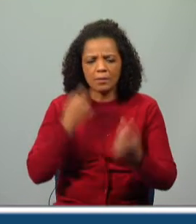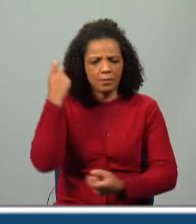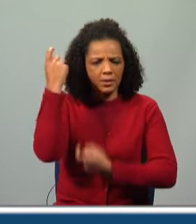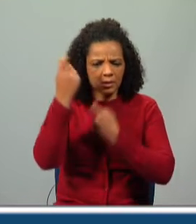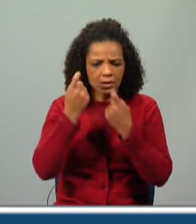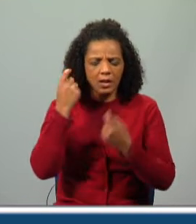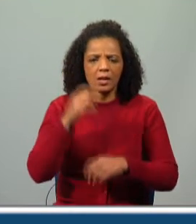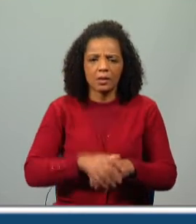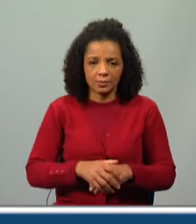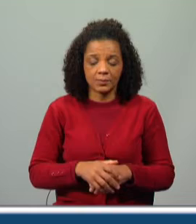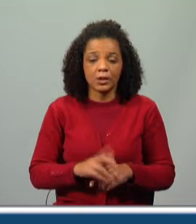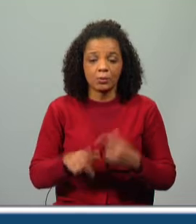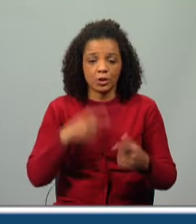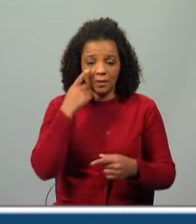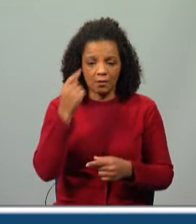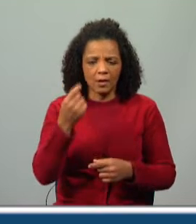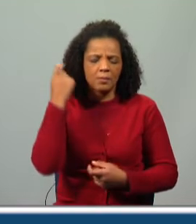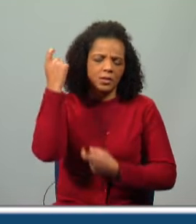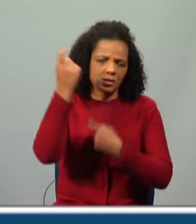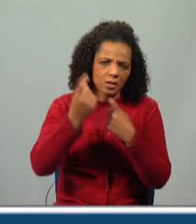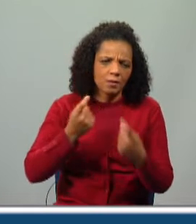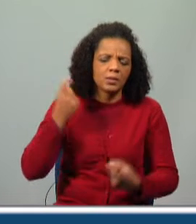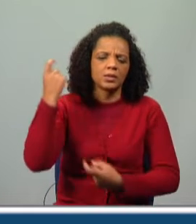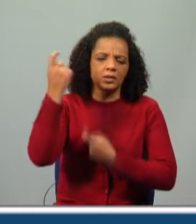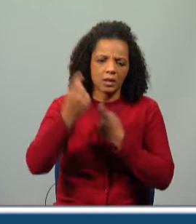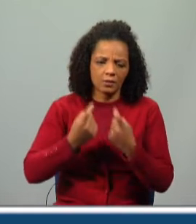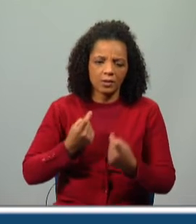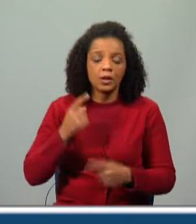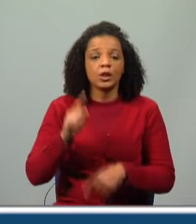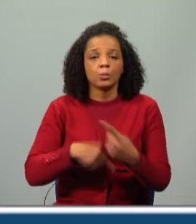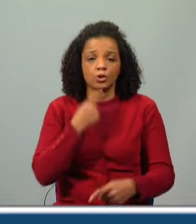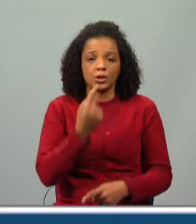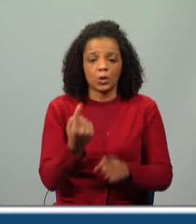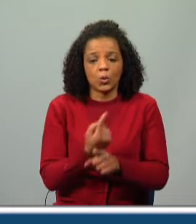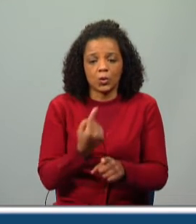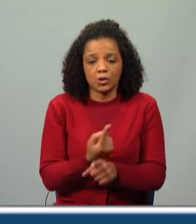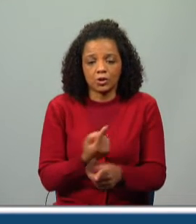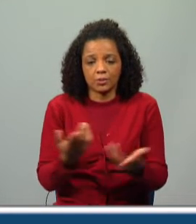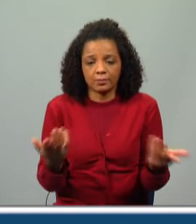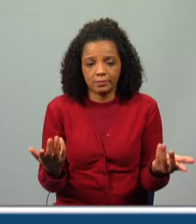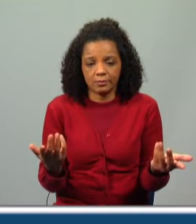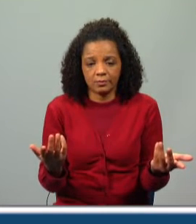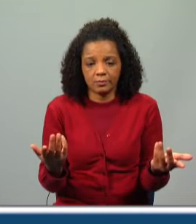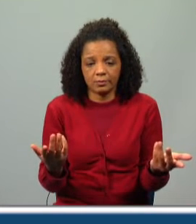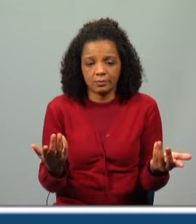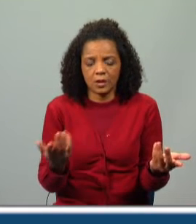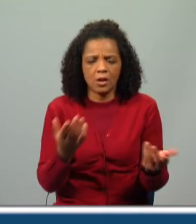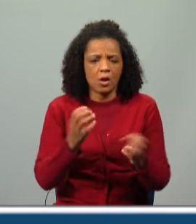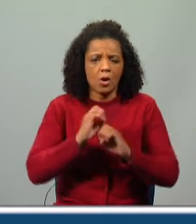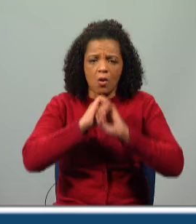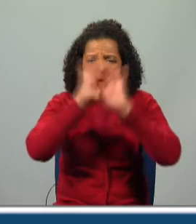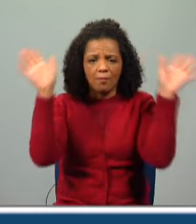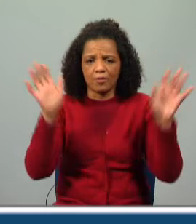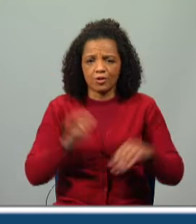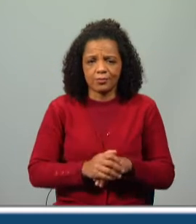Pensar, claro, e aqui temos o verbo, pensava, pensava, e depois dizia coisas que, óbvias,